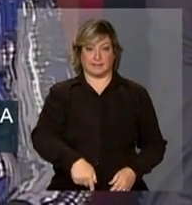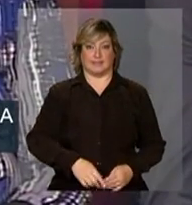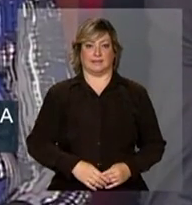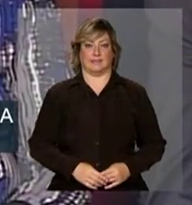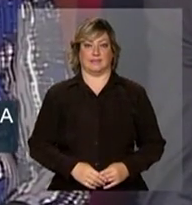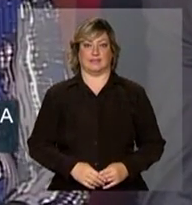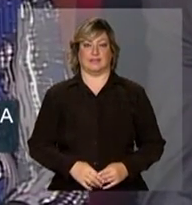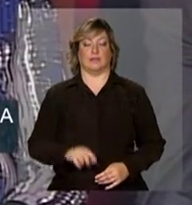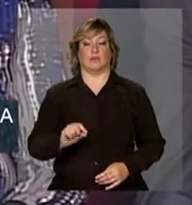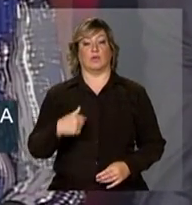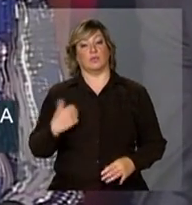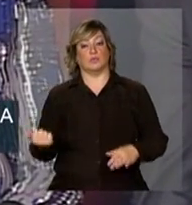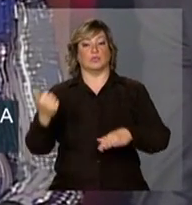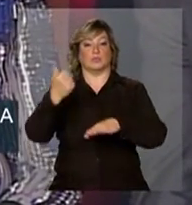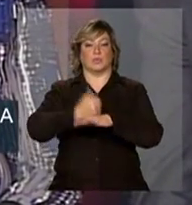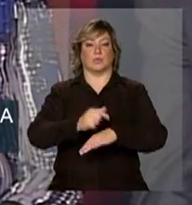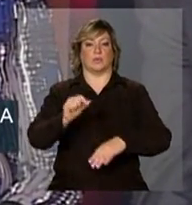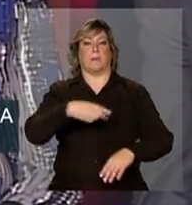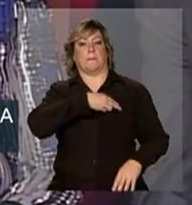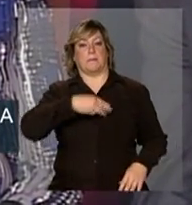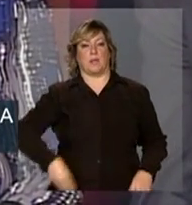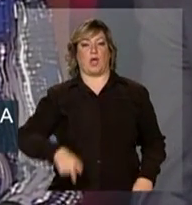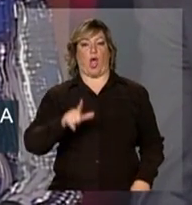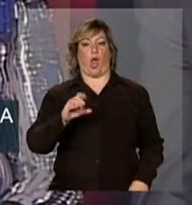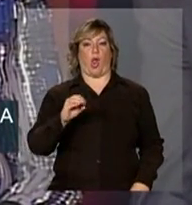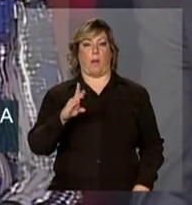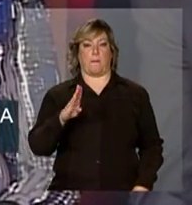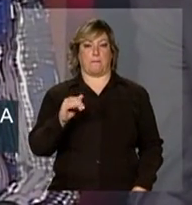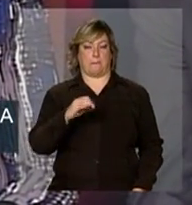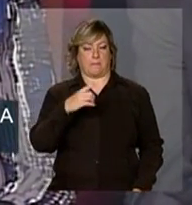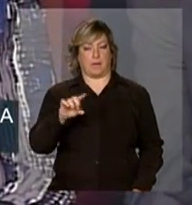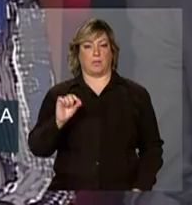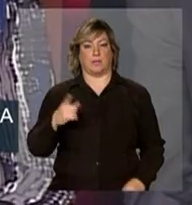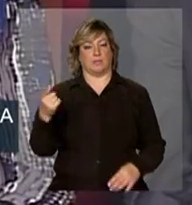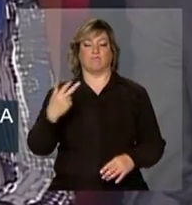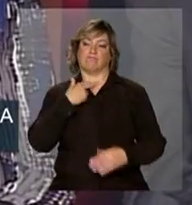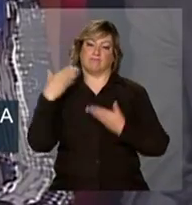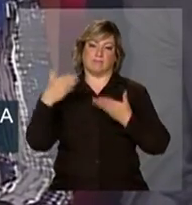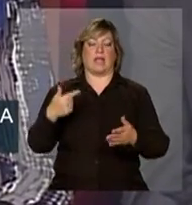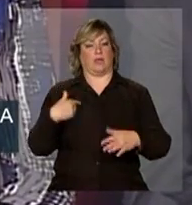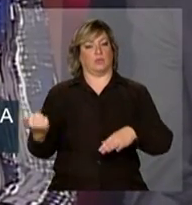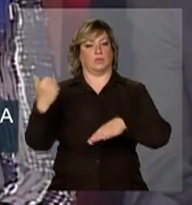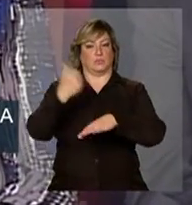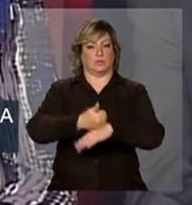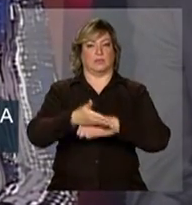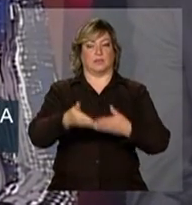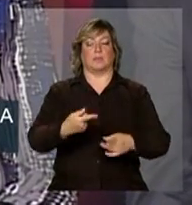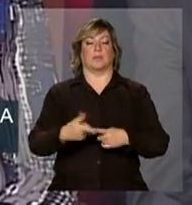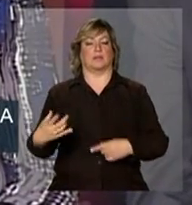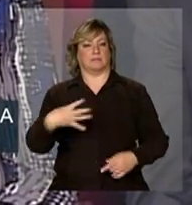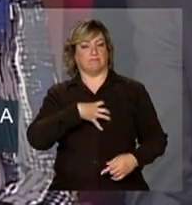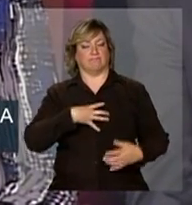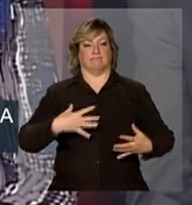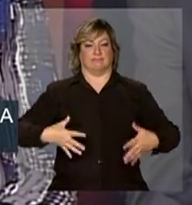em substituição ao ministro Lobão, que sempre foi um grande entusiasta dessa obra,